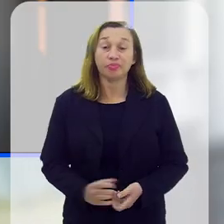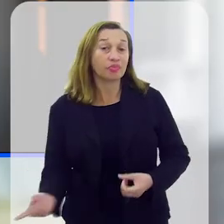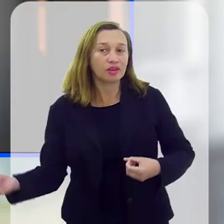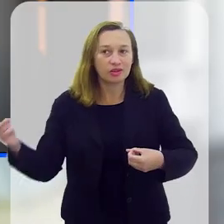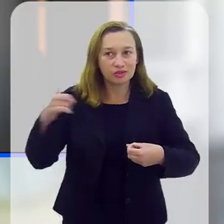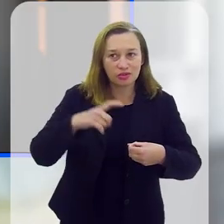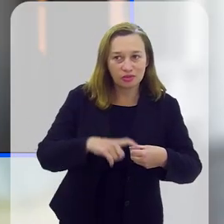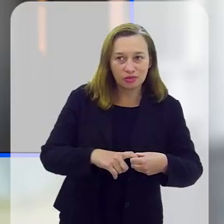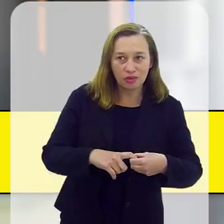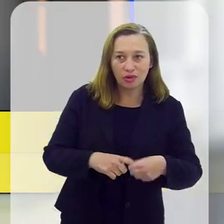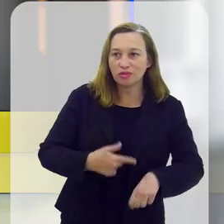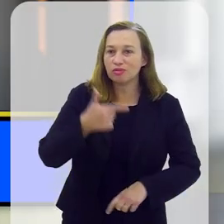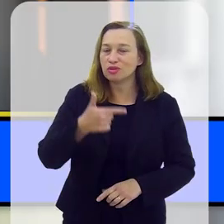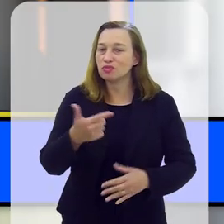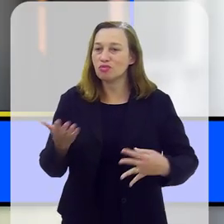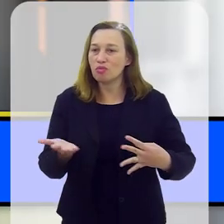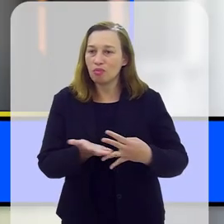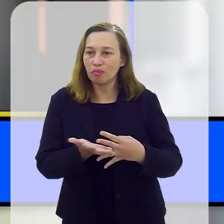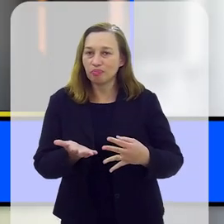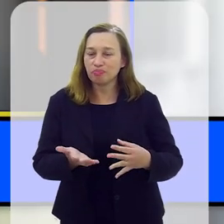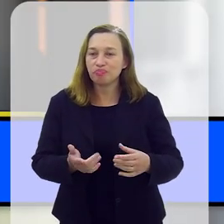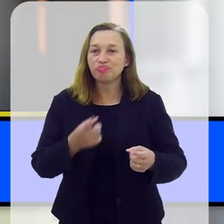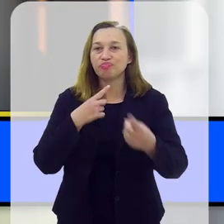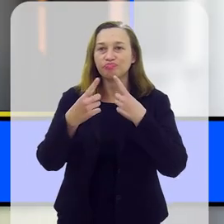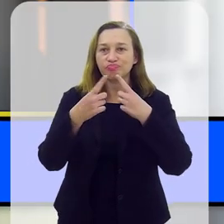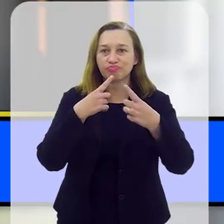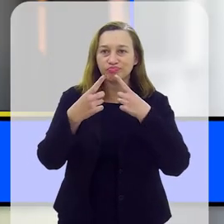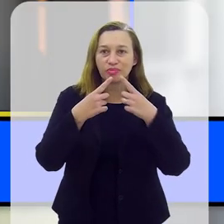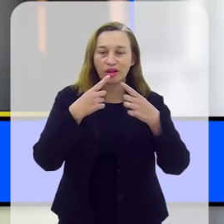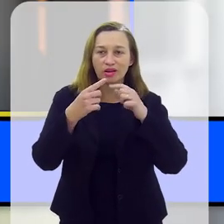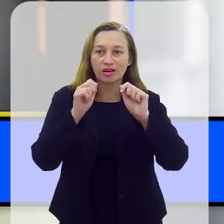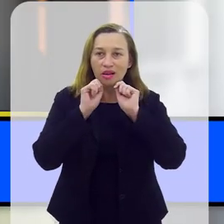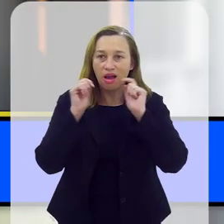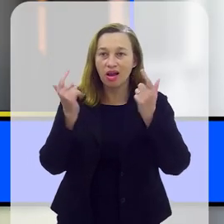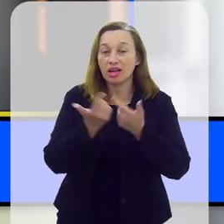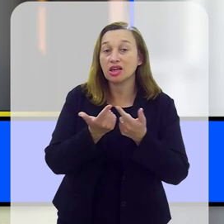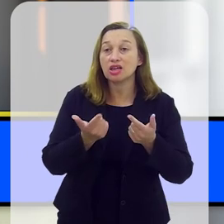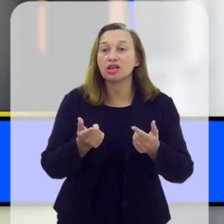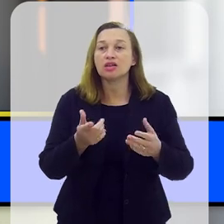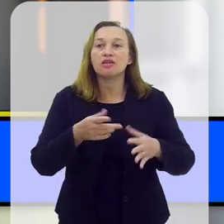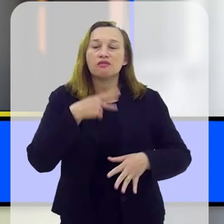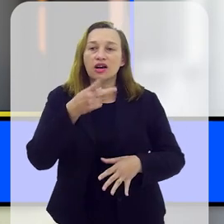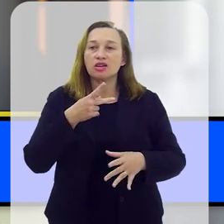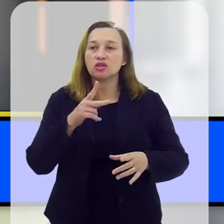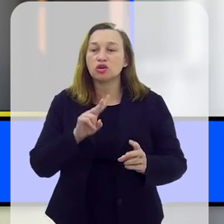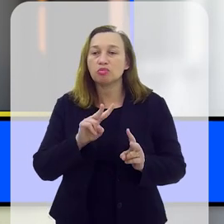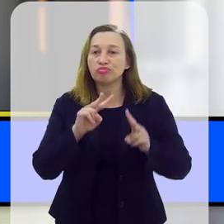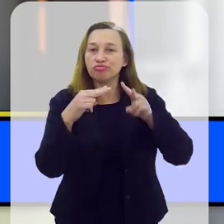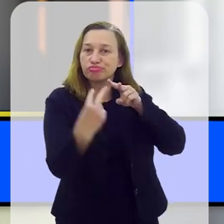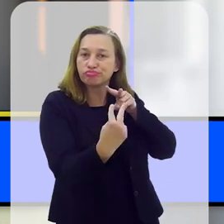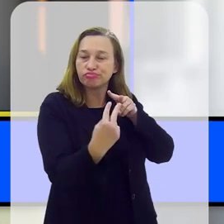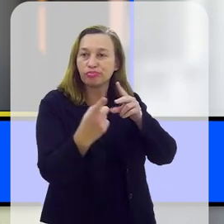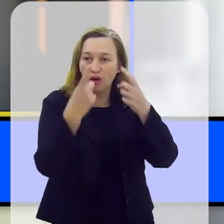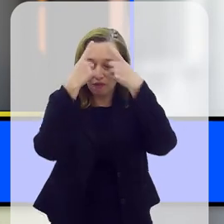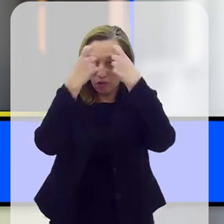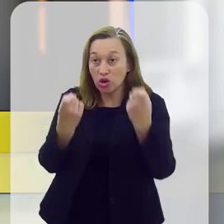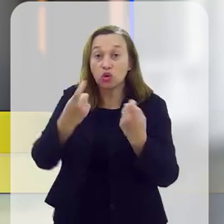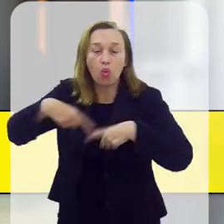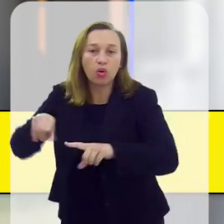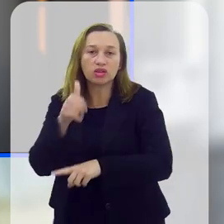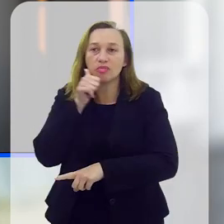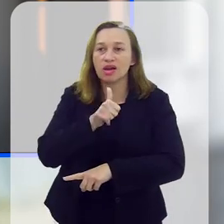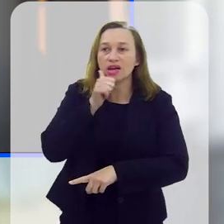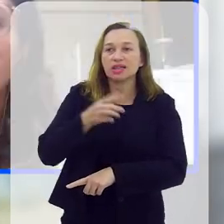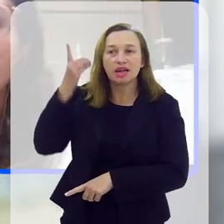Estamos de volta com o segundo bloco do Alerje Debate de hoje, falando sobre violência cibernética contra a mulher, com a